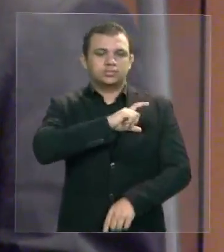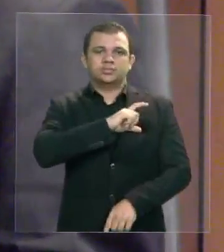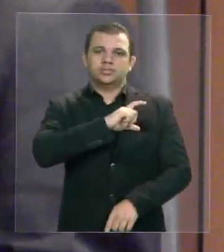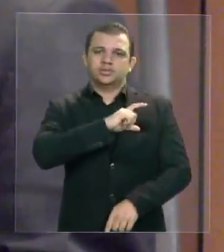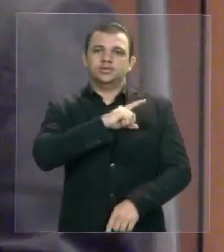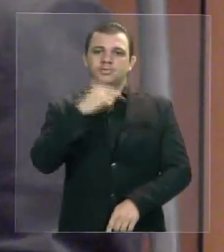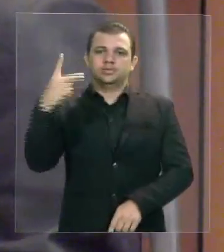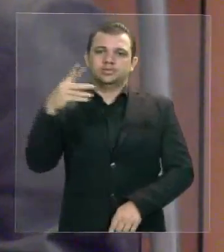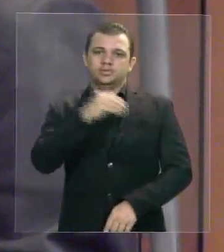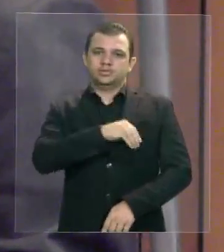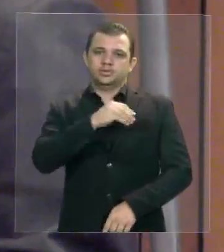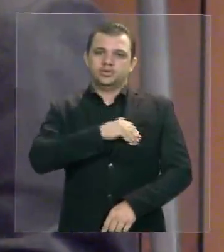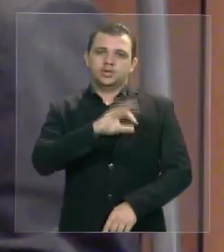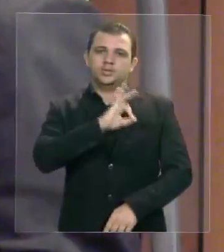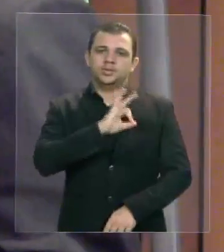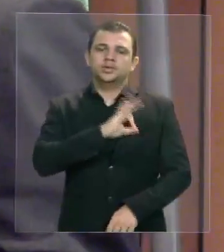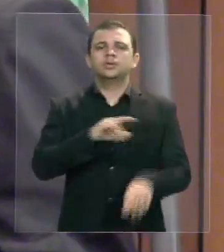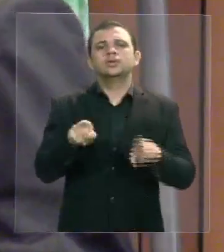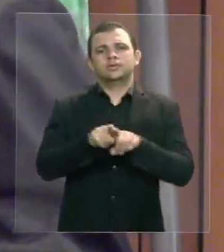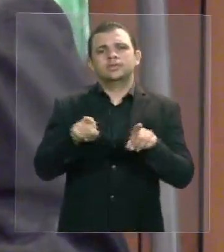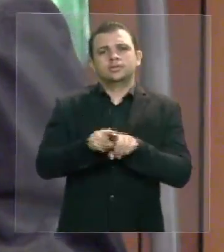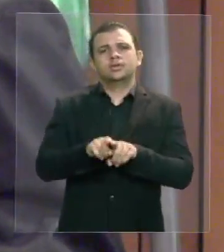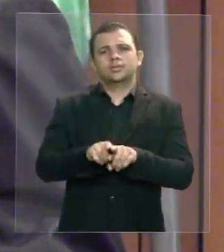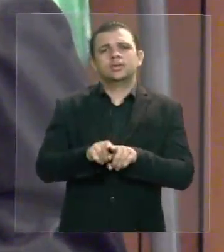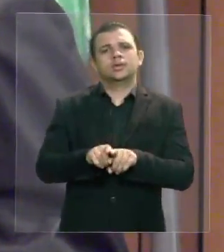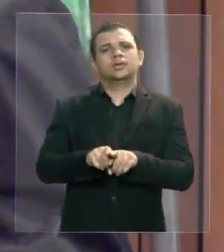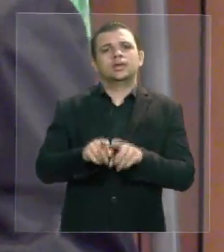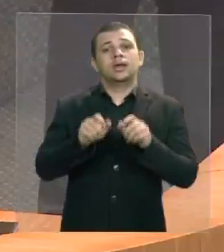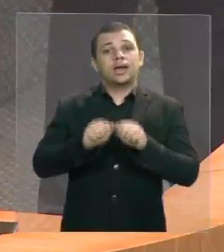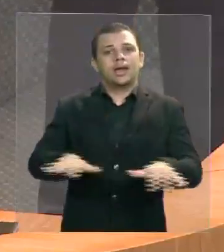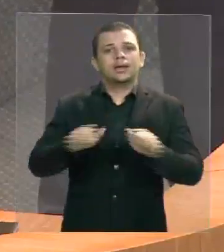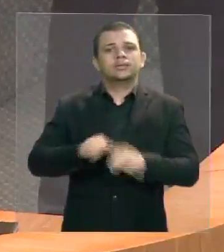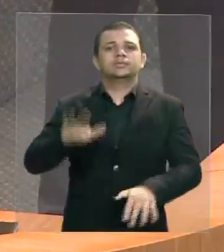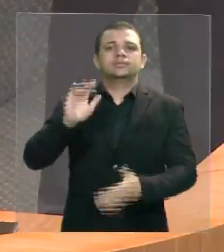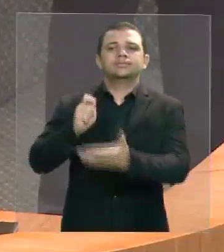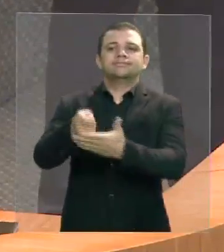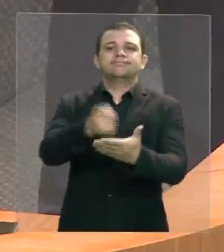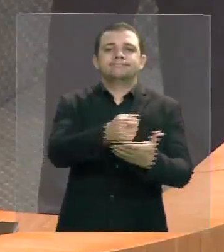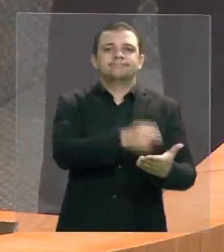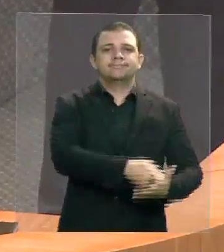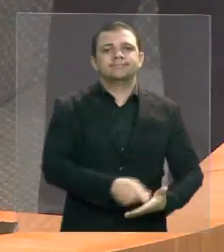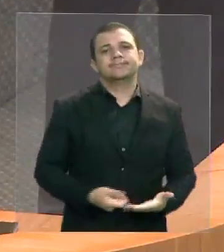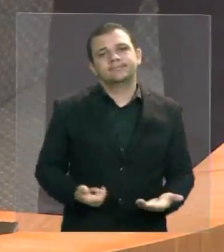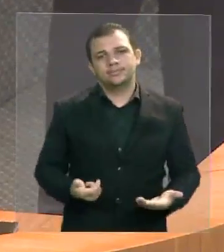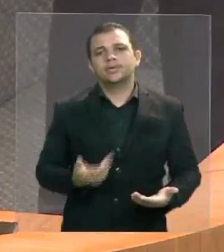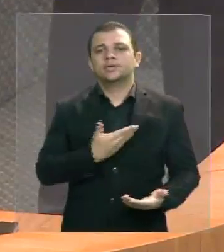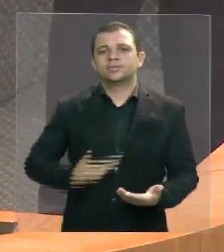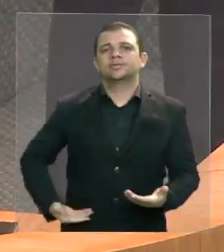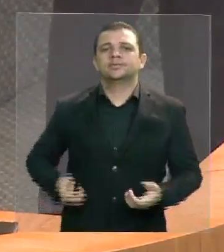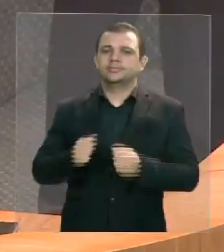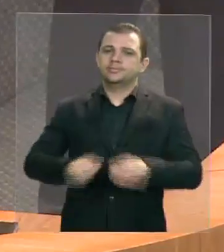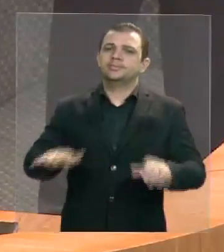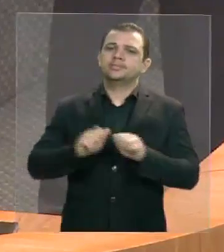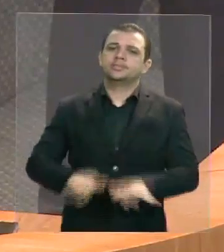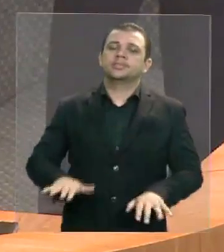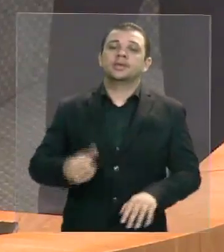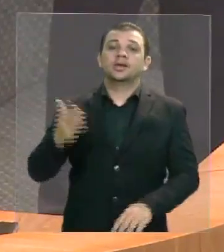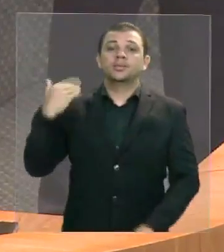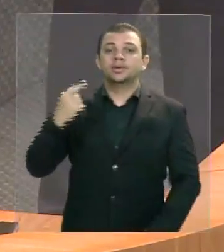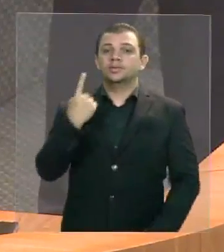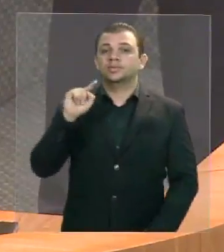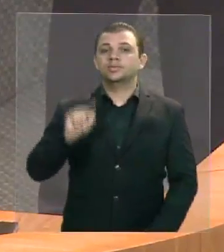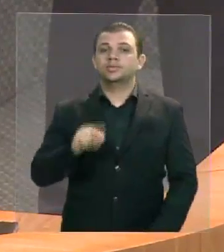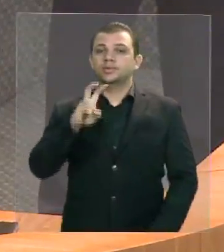consequentemente, há um gasto, há um aumento do gasto da folha com o pessoal quando se coloca mais de 1.500 policiais na rua, como foi feito